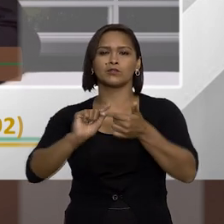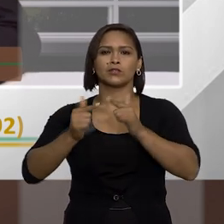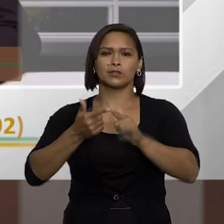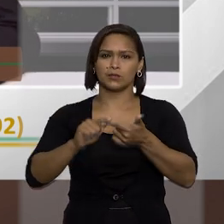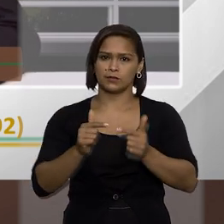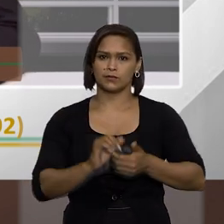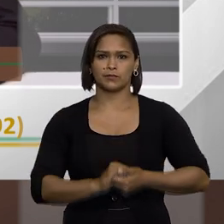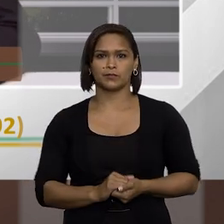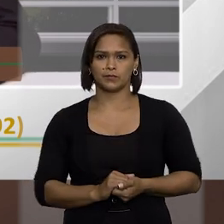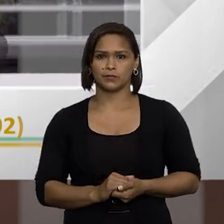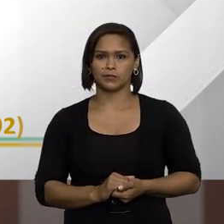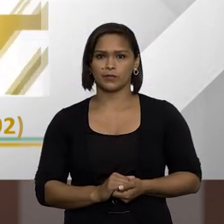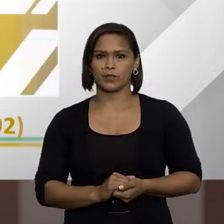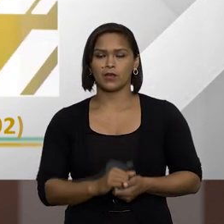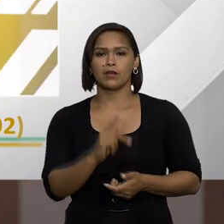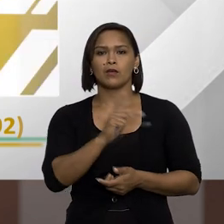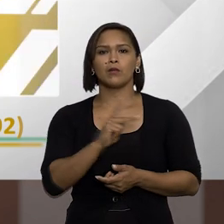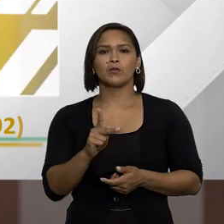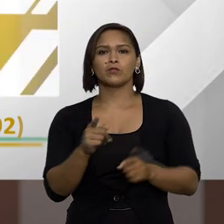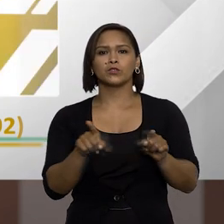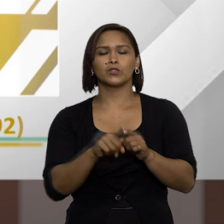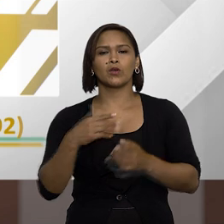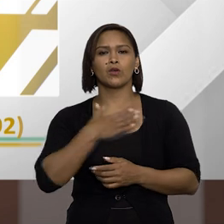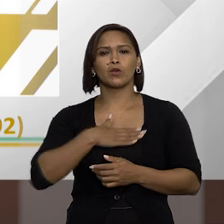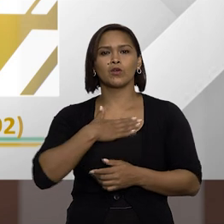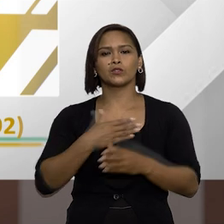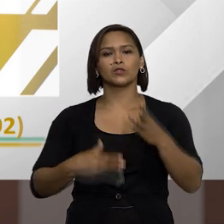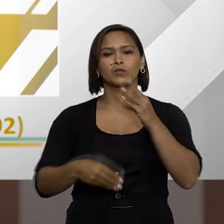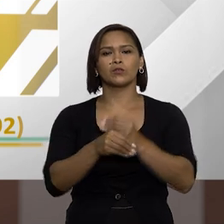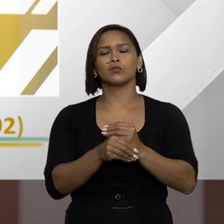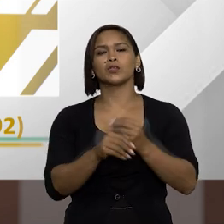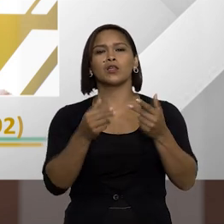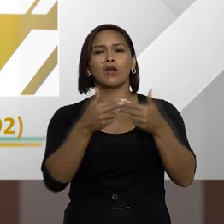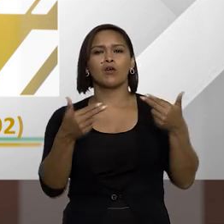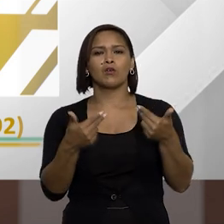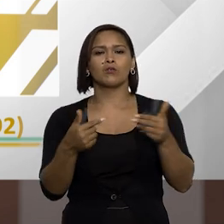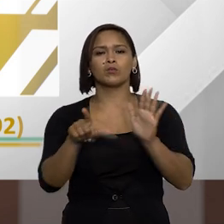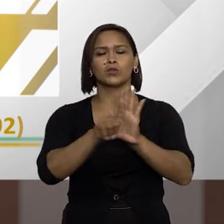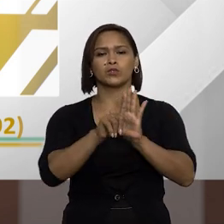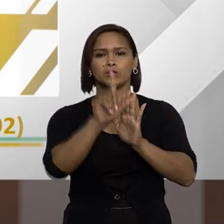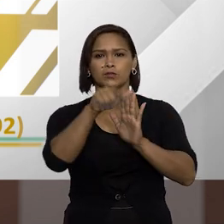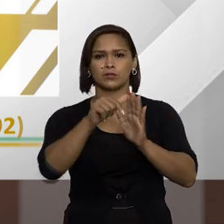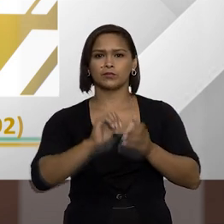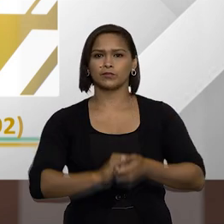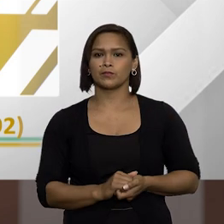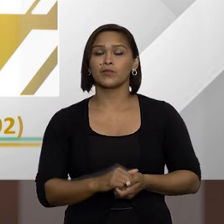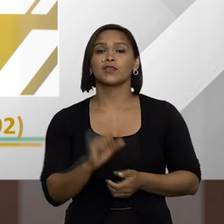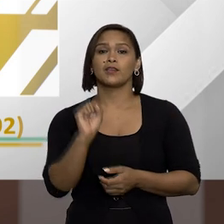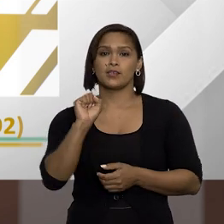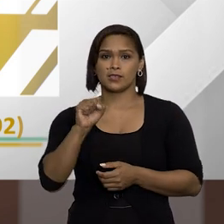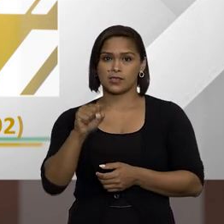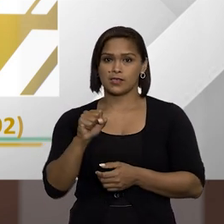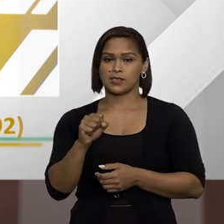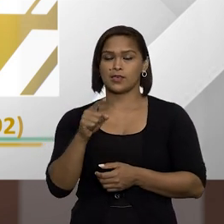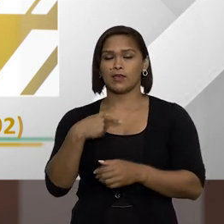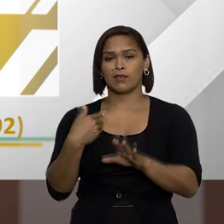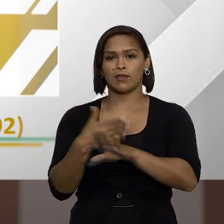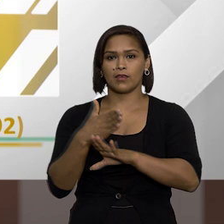trata professor professor gostaria de complementar alguma coisa sobre esse ponto sim